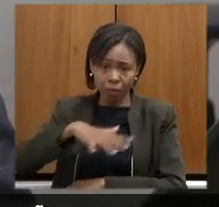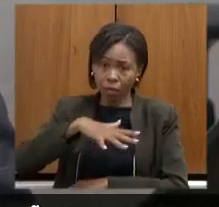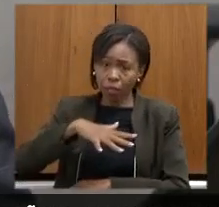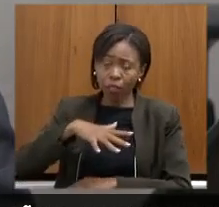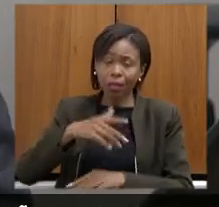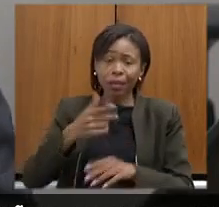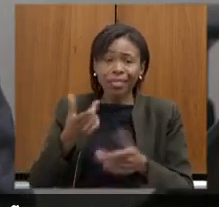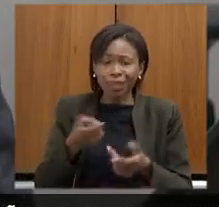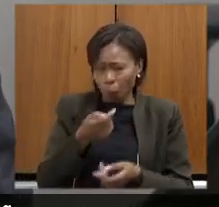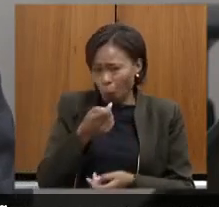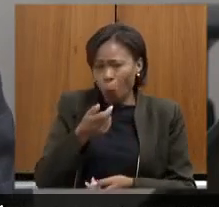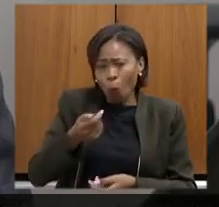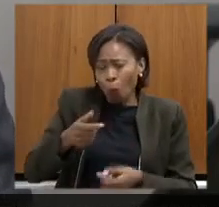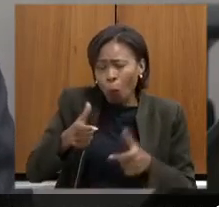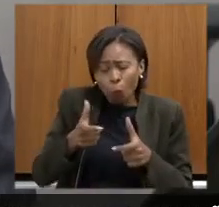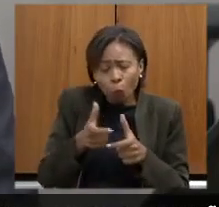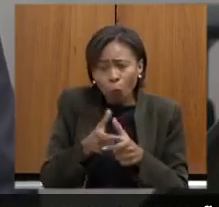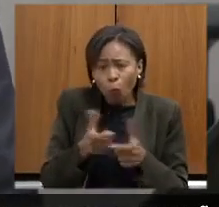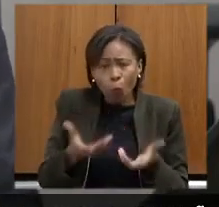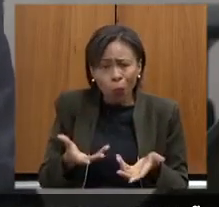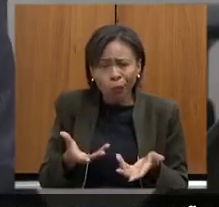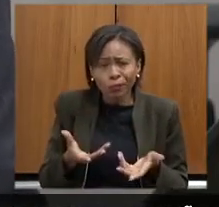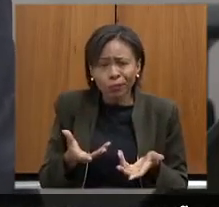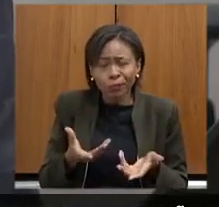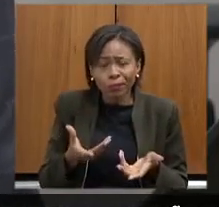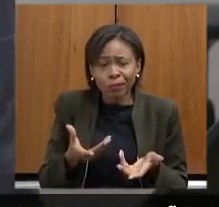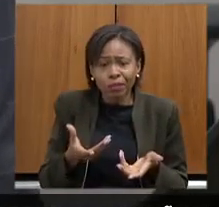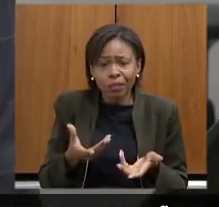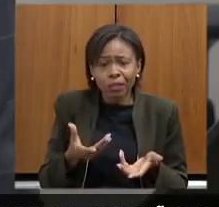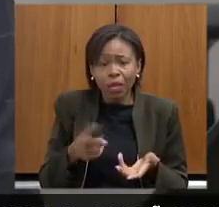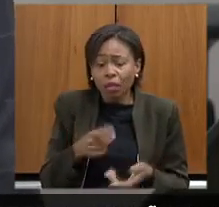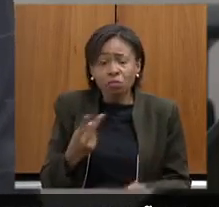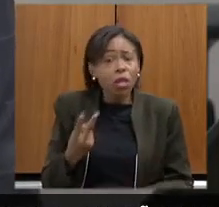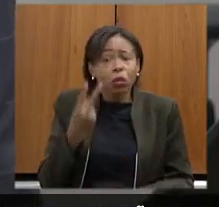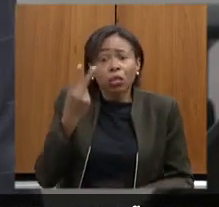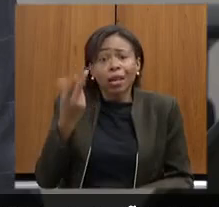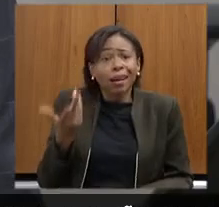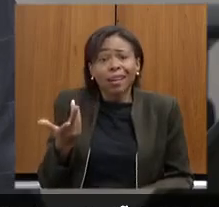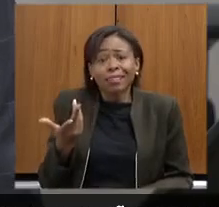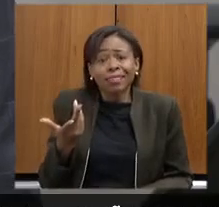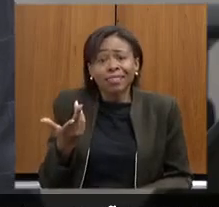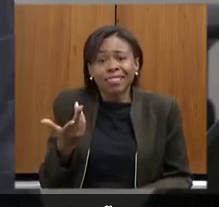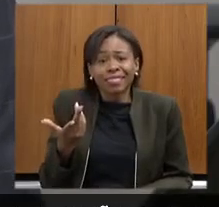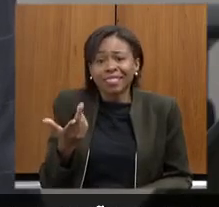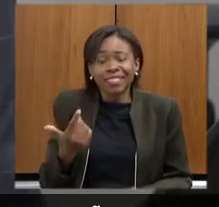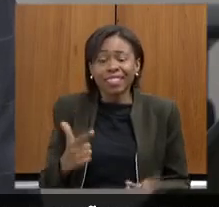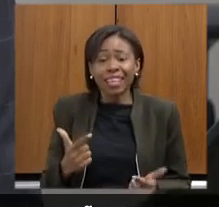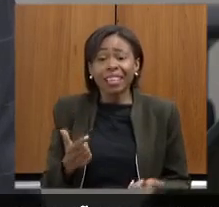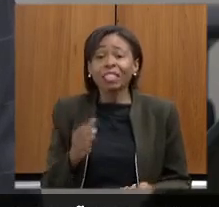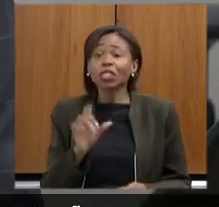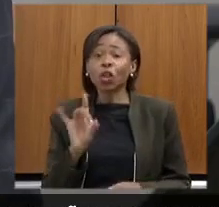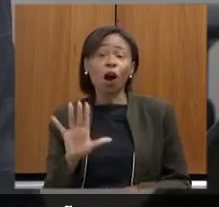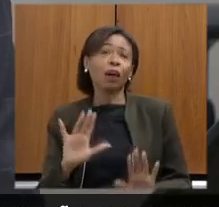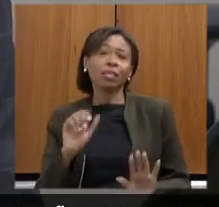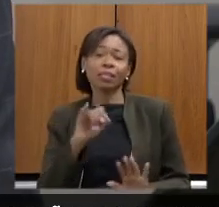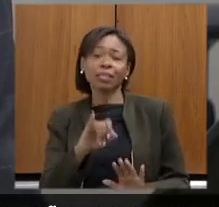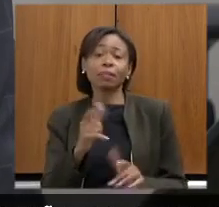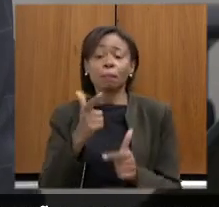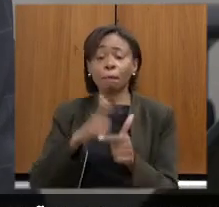eles na realidade só são lembrados quando há algum problema pertinente há